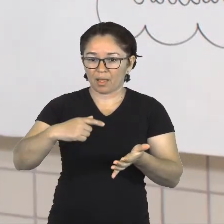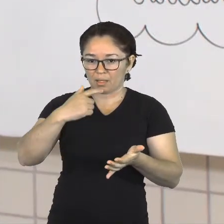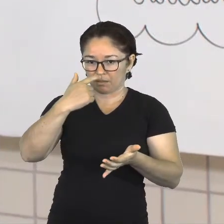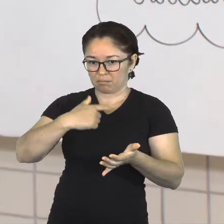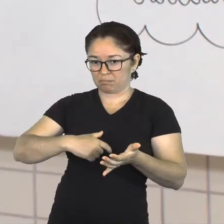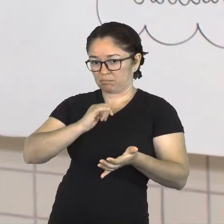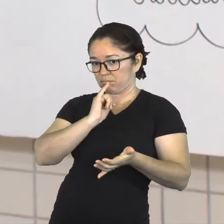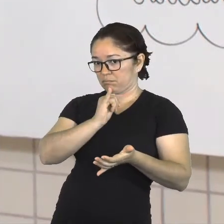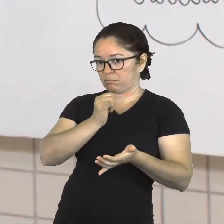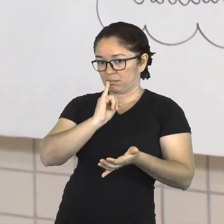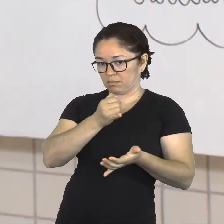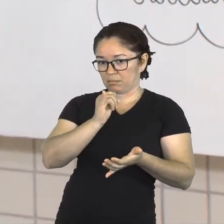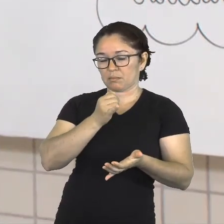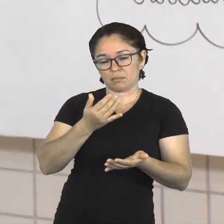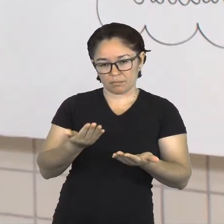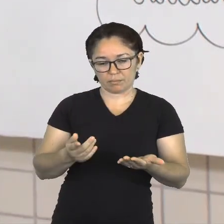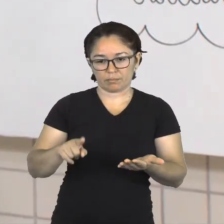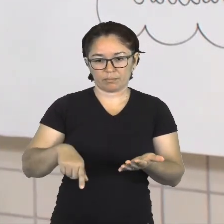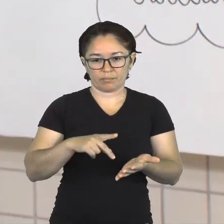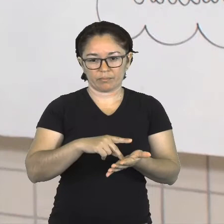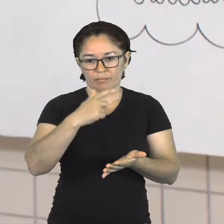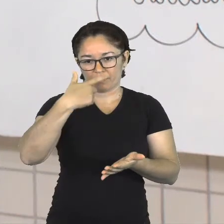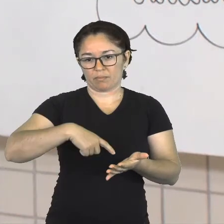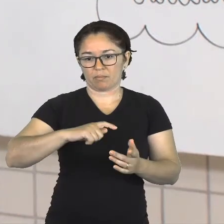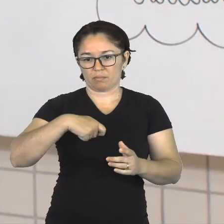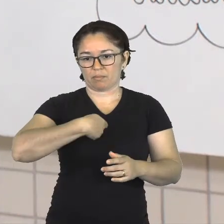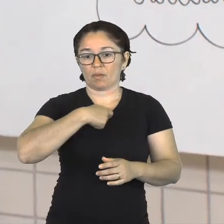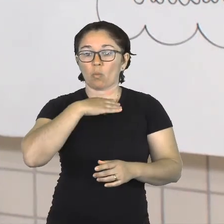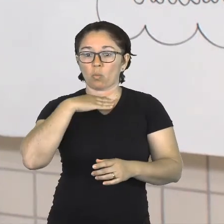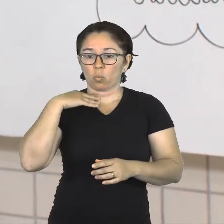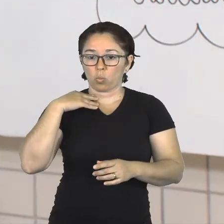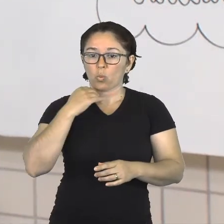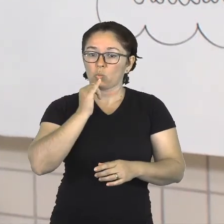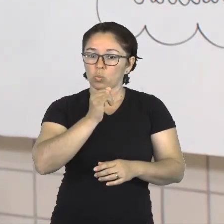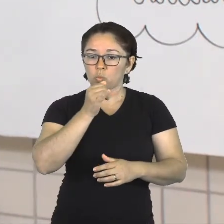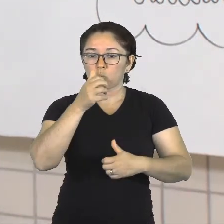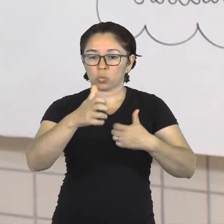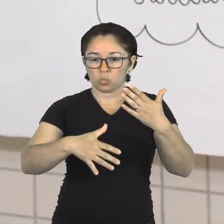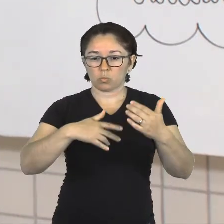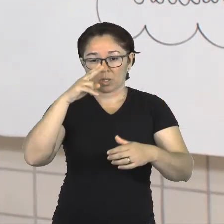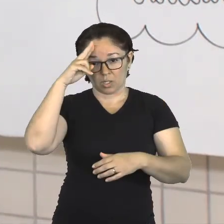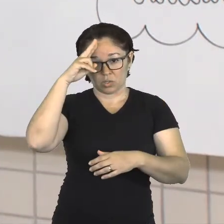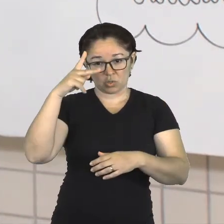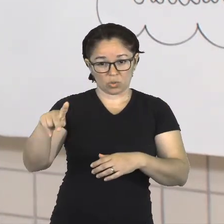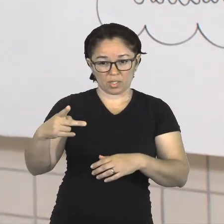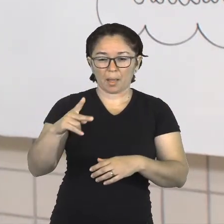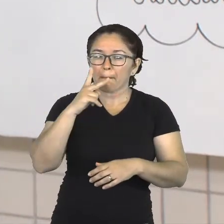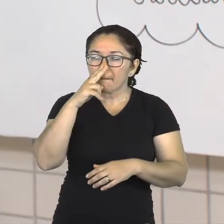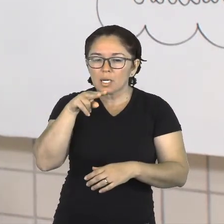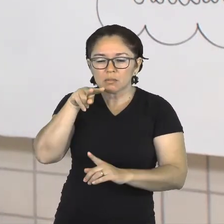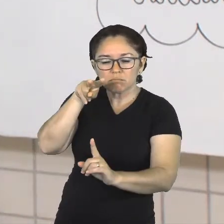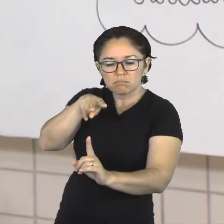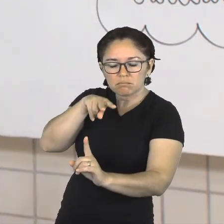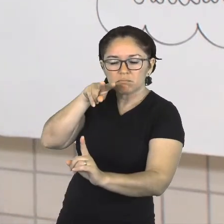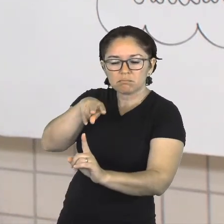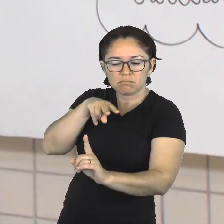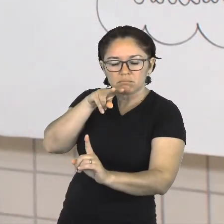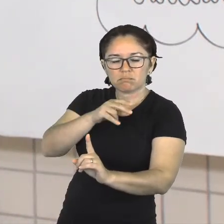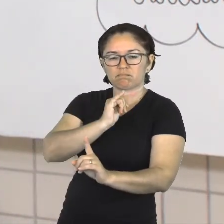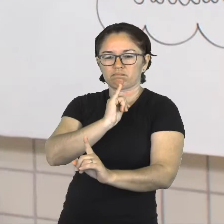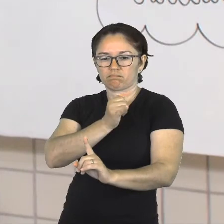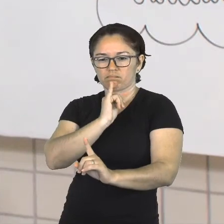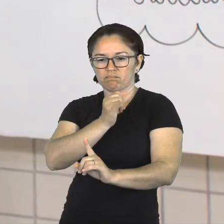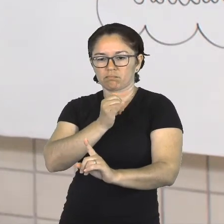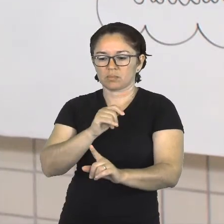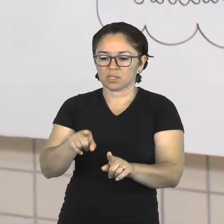Ele tem a narradora, né? Que é a amostra e a narração dela contando o olhar dela sobre a Lisa e sobre essa vivência que ela